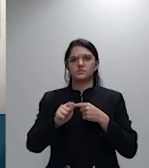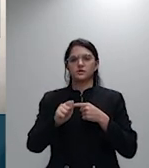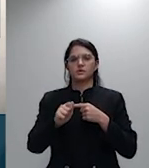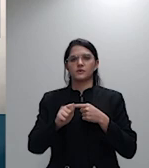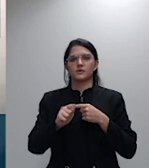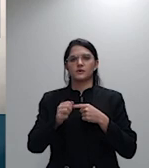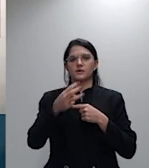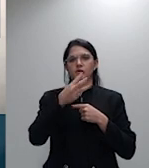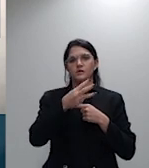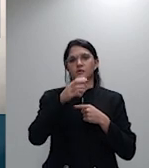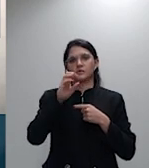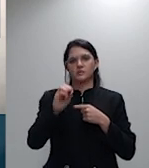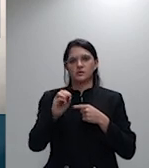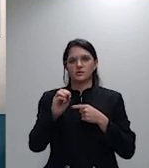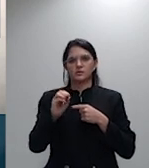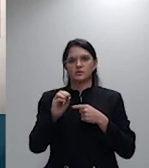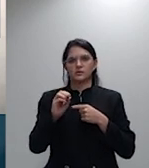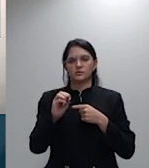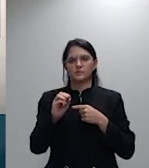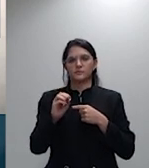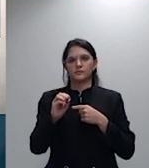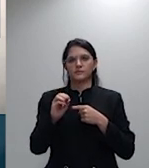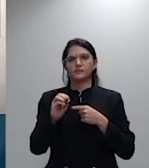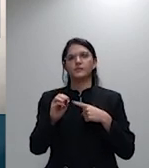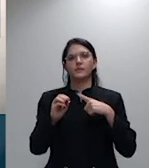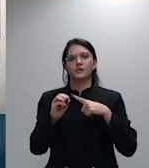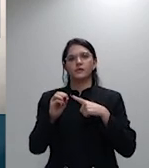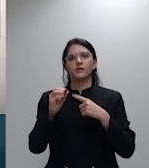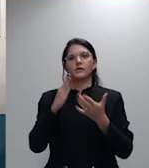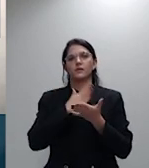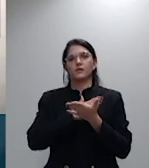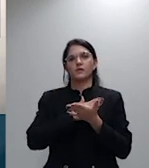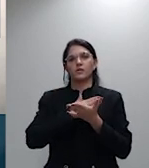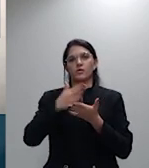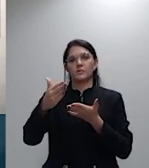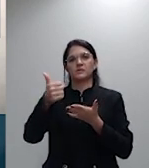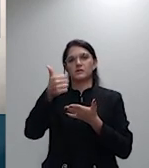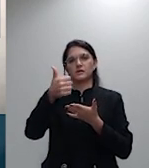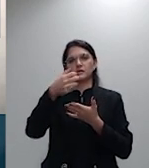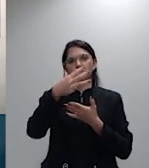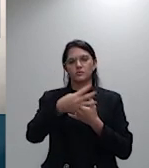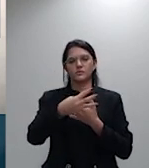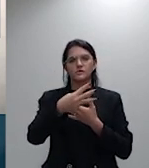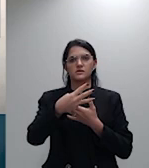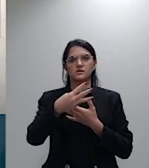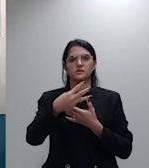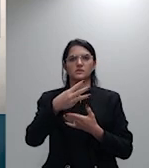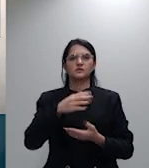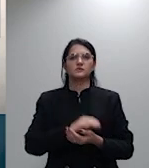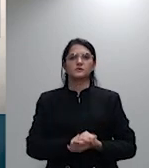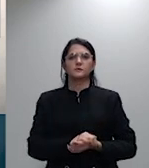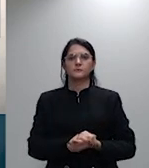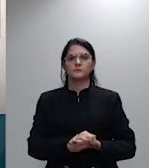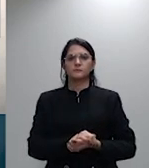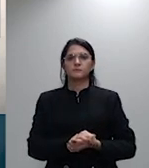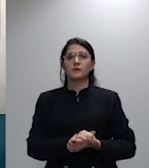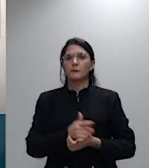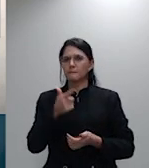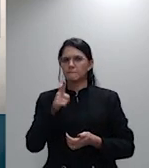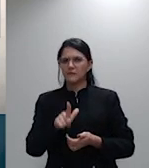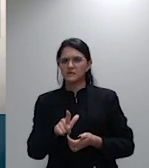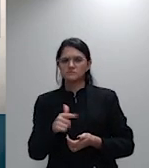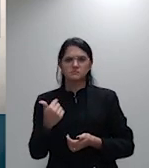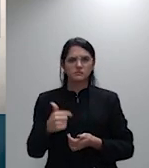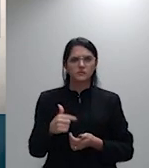terá início às 13 horas nada mais havendo eu agradeço aos senhores ministros ao